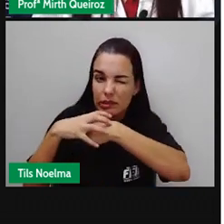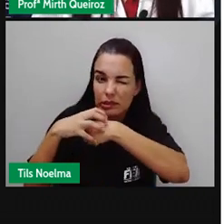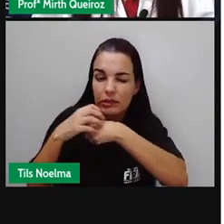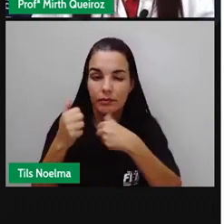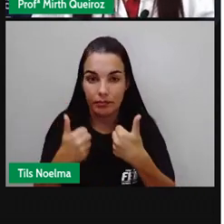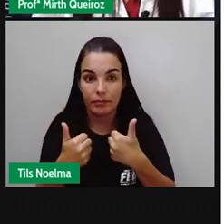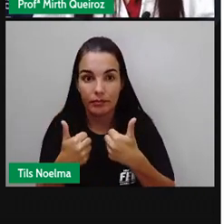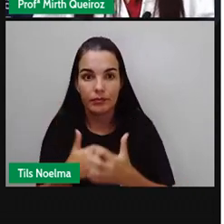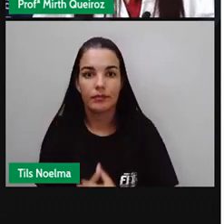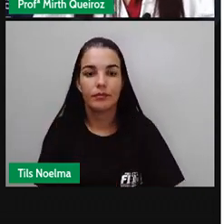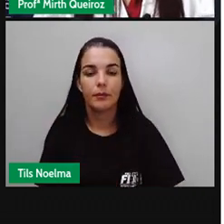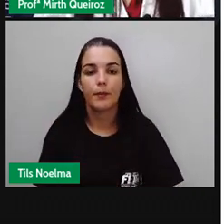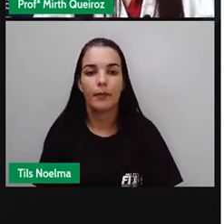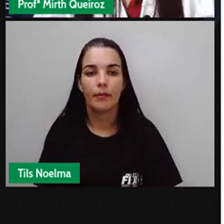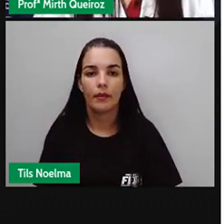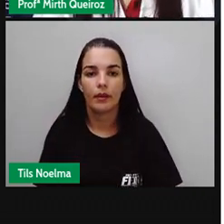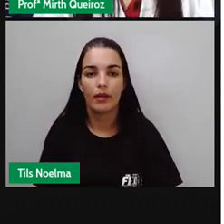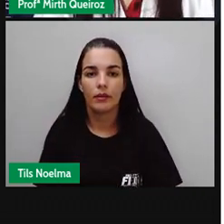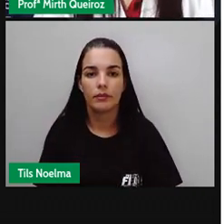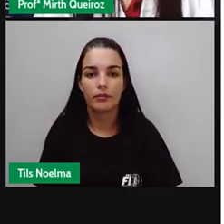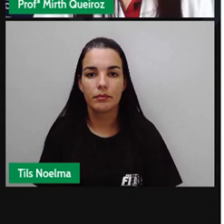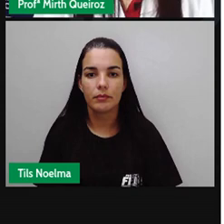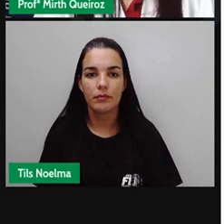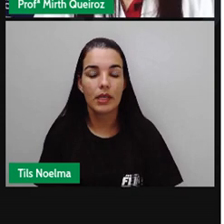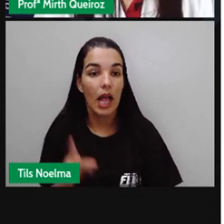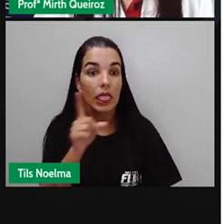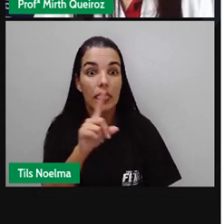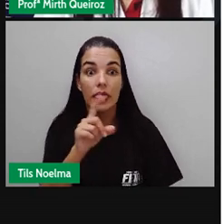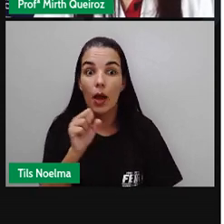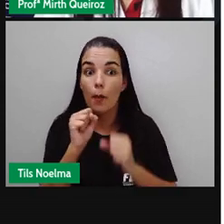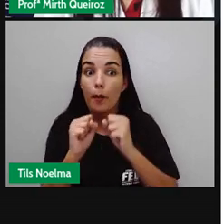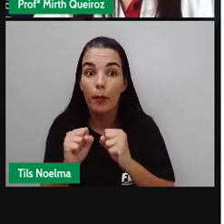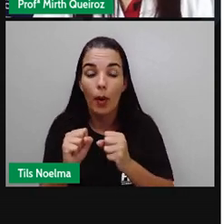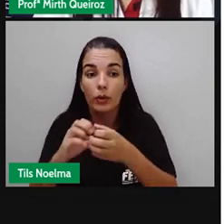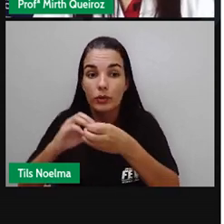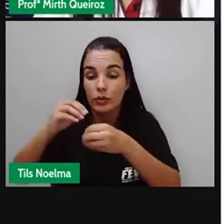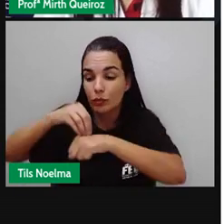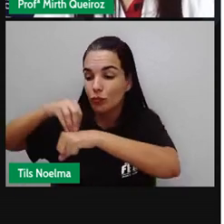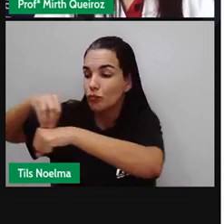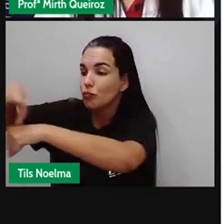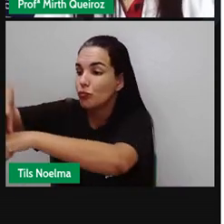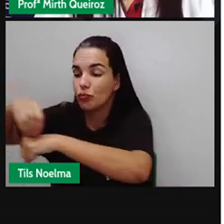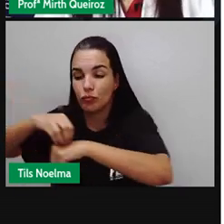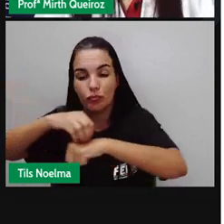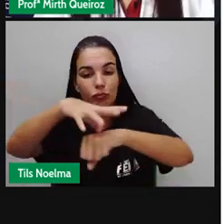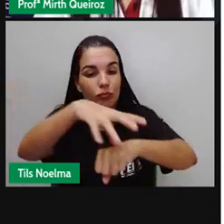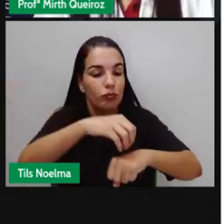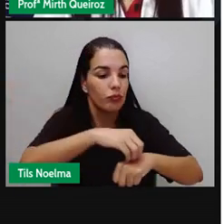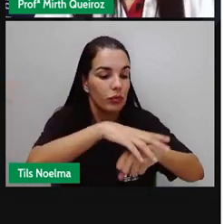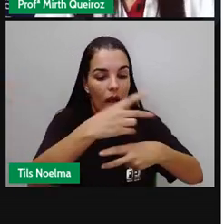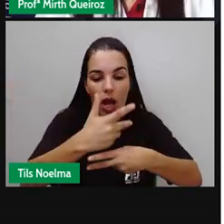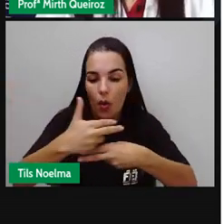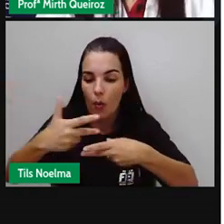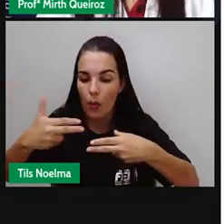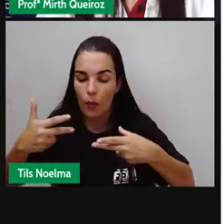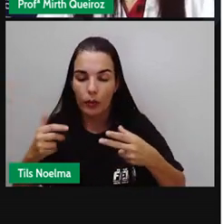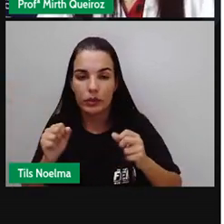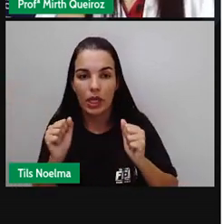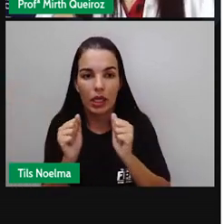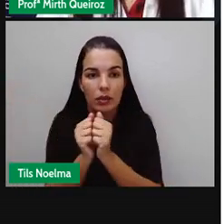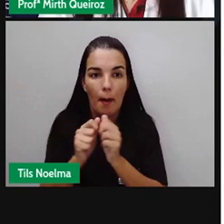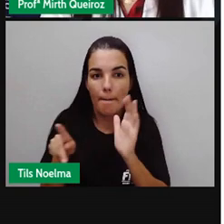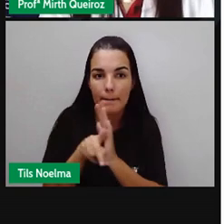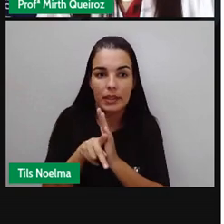probleminha, certo? Não compartilhe objetos de uso pessoal, como é o caso de